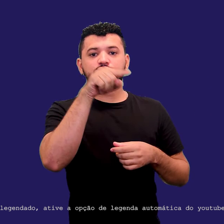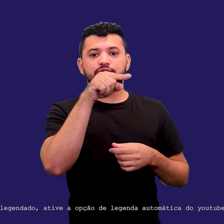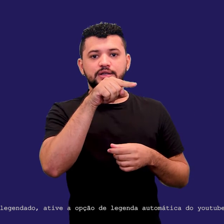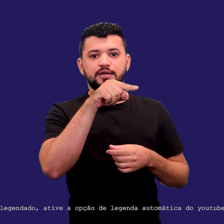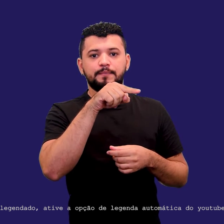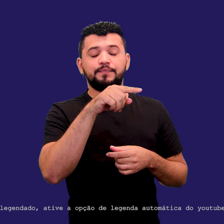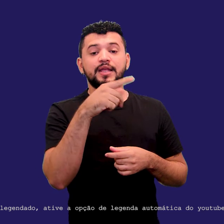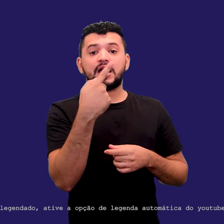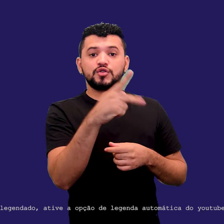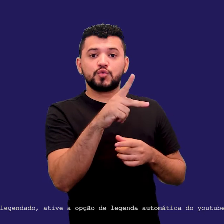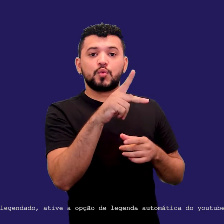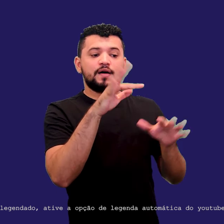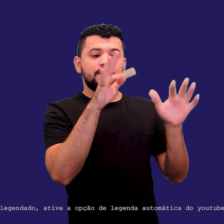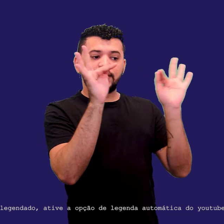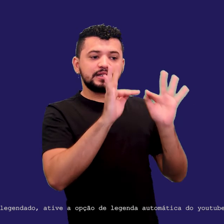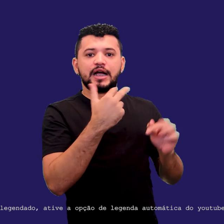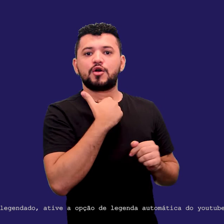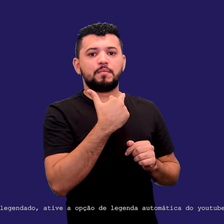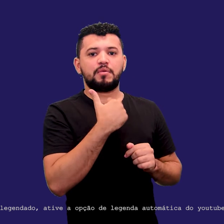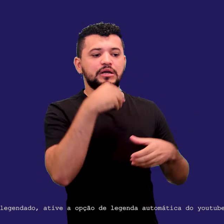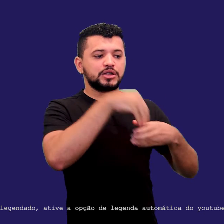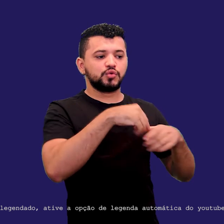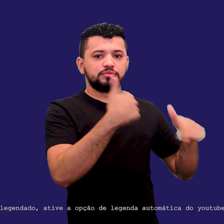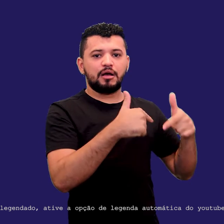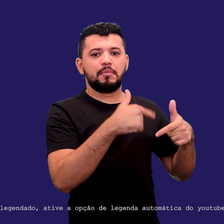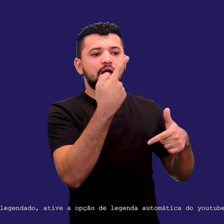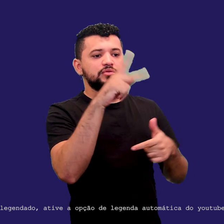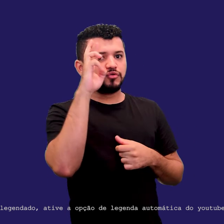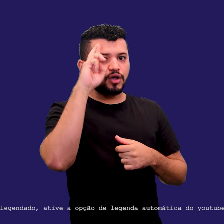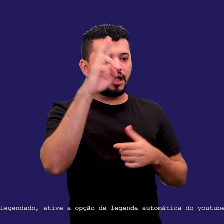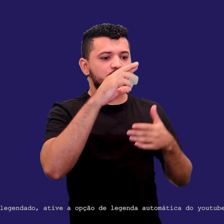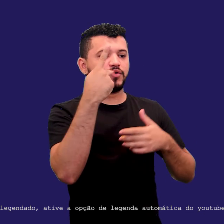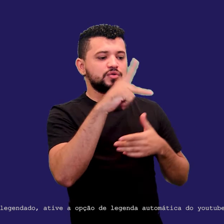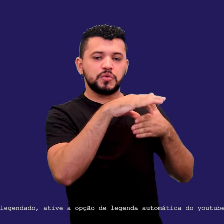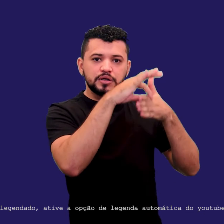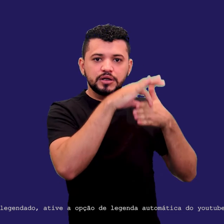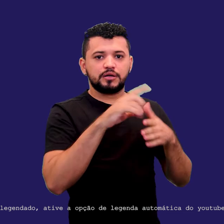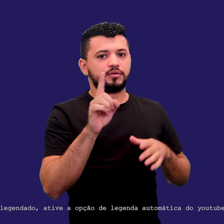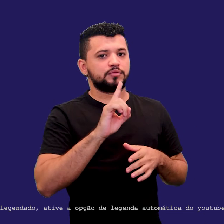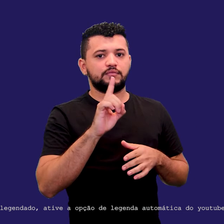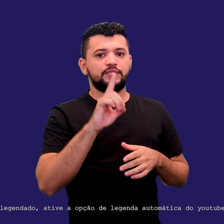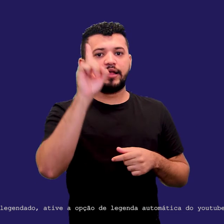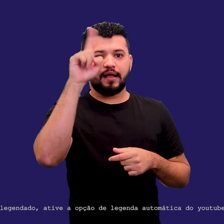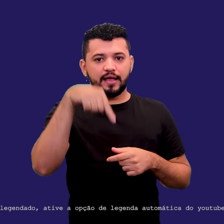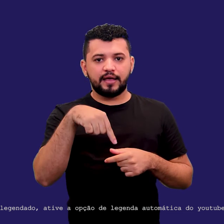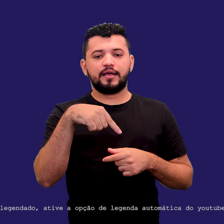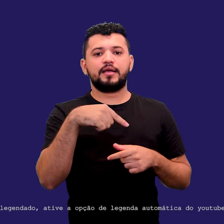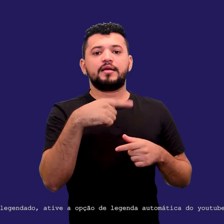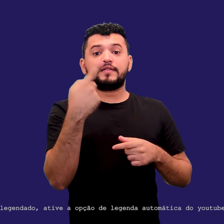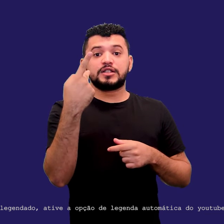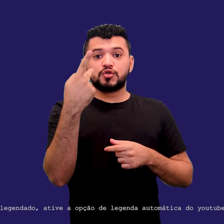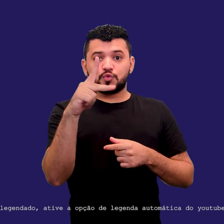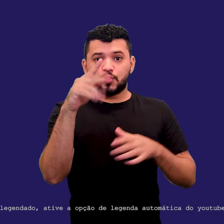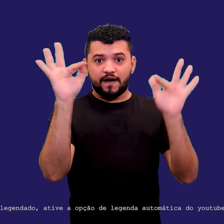no seu trabalho, não está no seu chefe, no seu líder, não está no bairro que você mora. A felicidade está dentro de